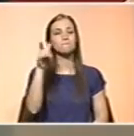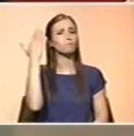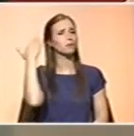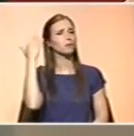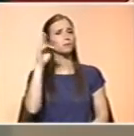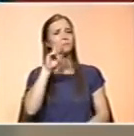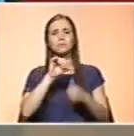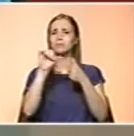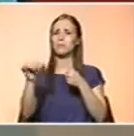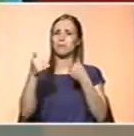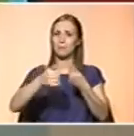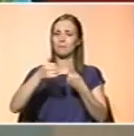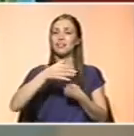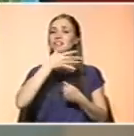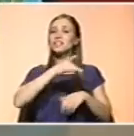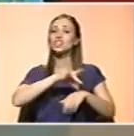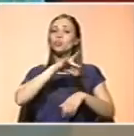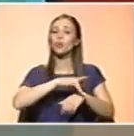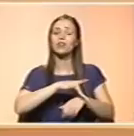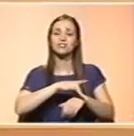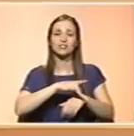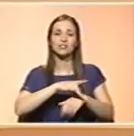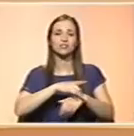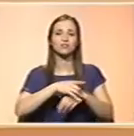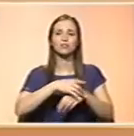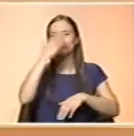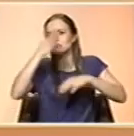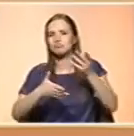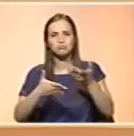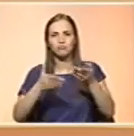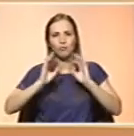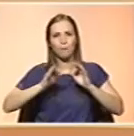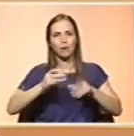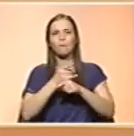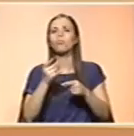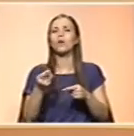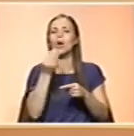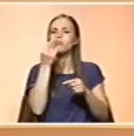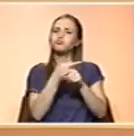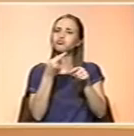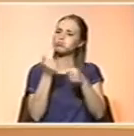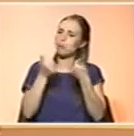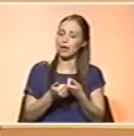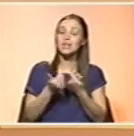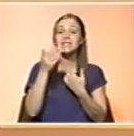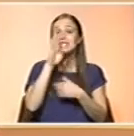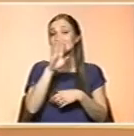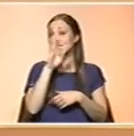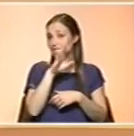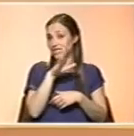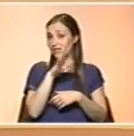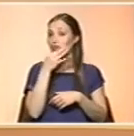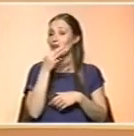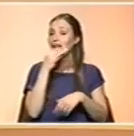muito bem a situações agudas, não se coloca sequer a questão porque a dieta compensa plenamente. Agora, se nós entrarmos no domínio da